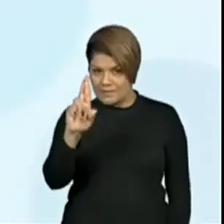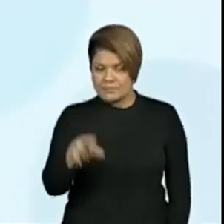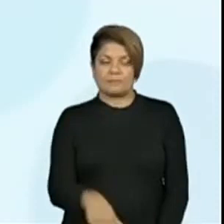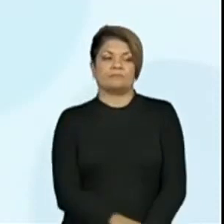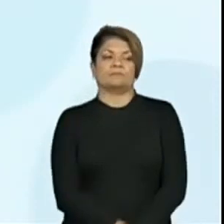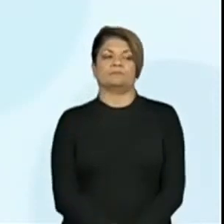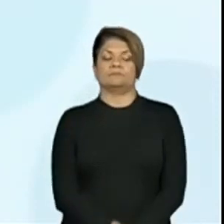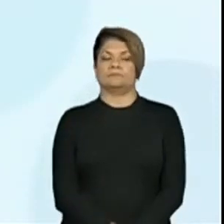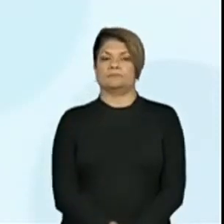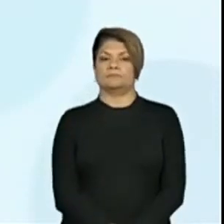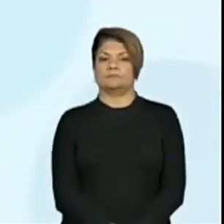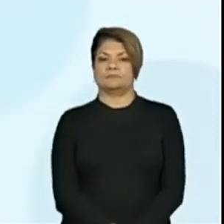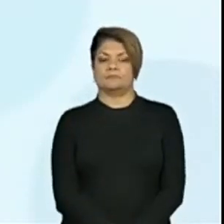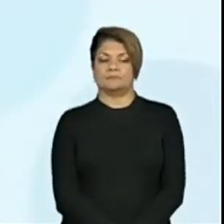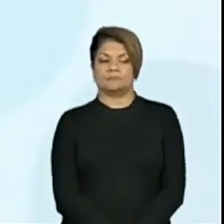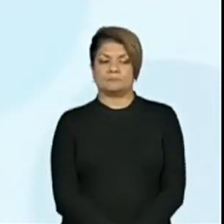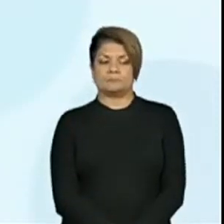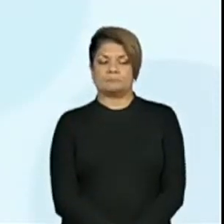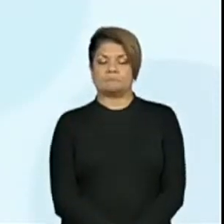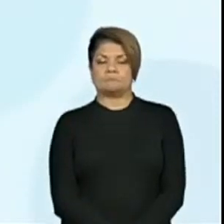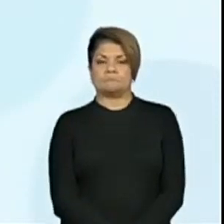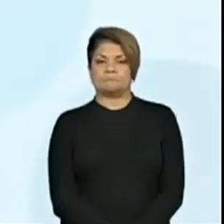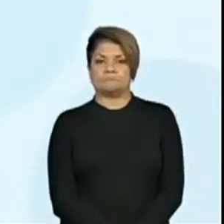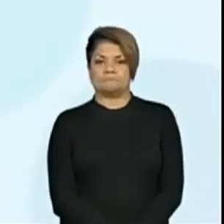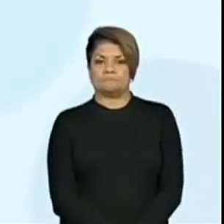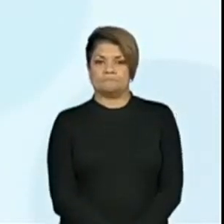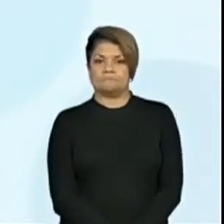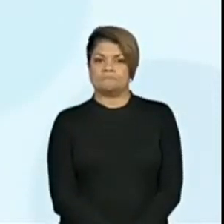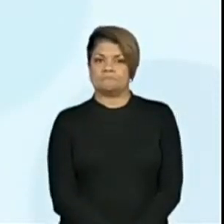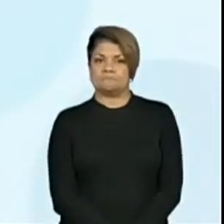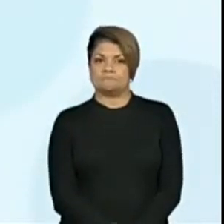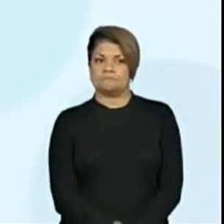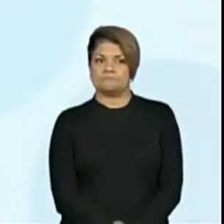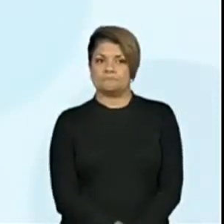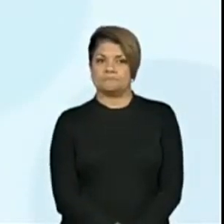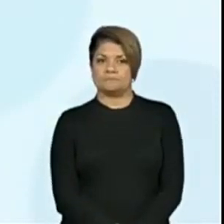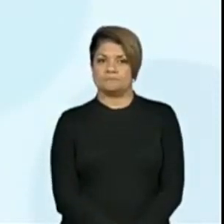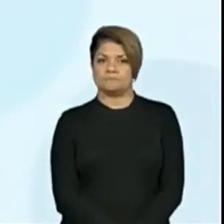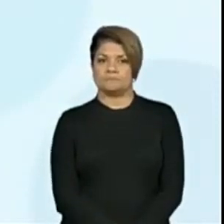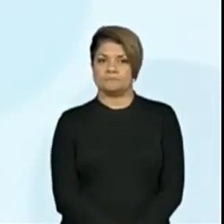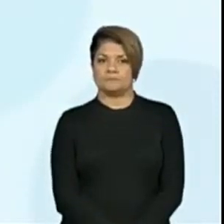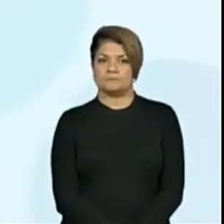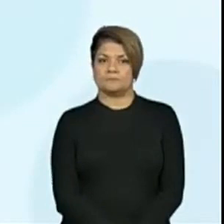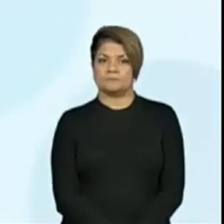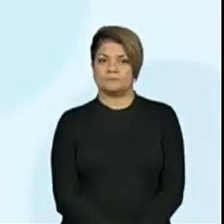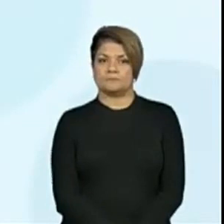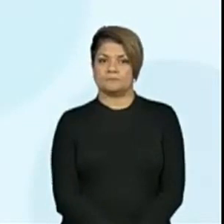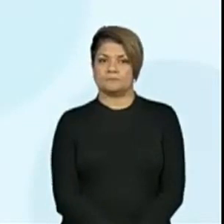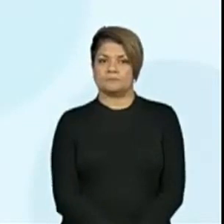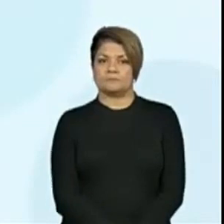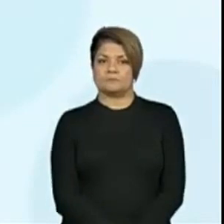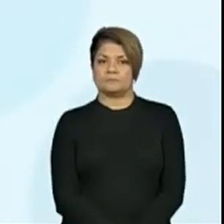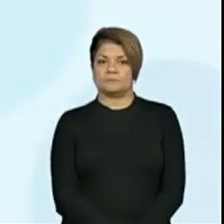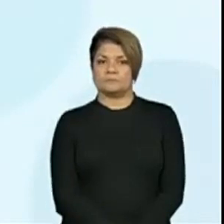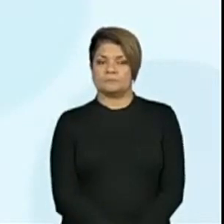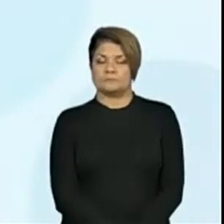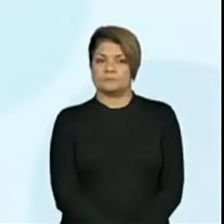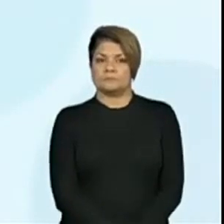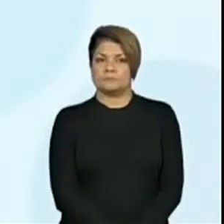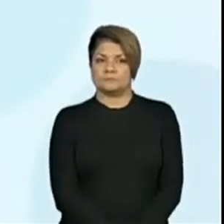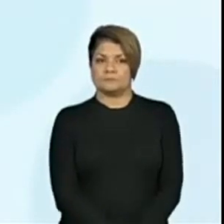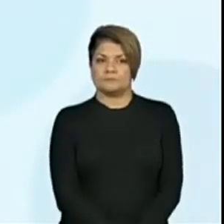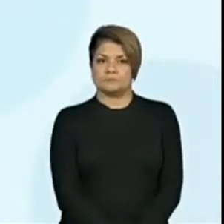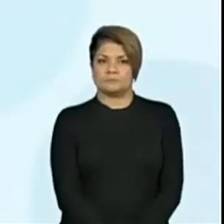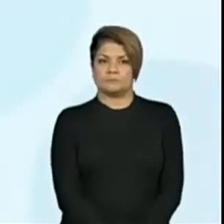Assombrar. Assombrar. Assombrar. Assombrar. Assombrar. Deixa eu ver como é que eu coloquei aqui. Assombrar,